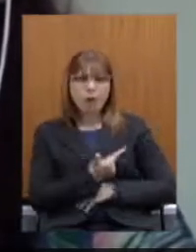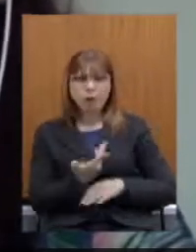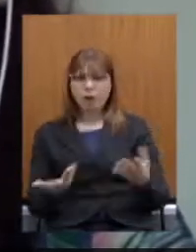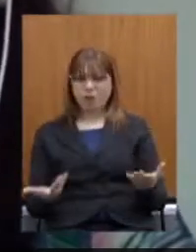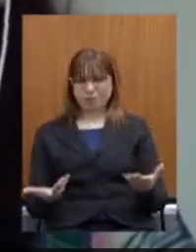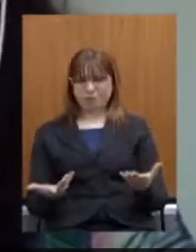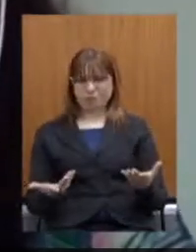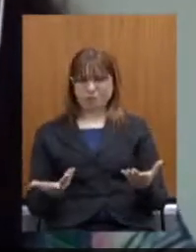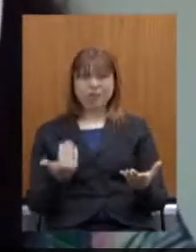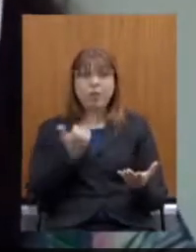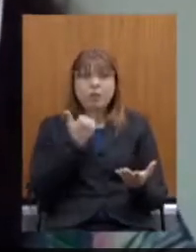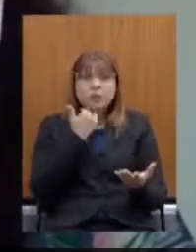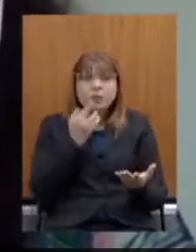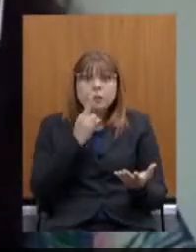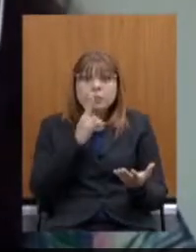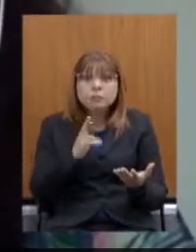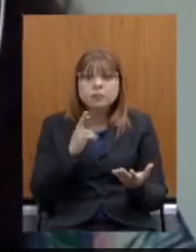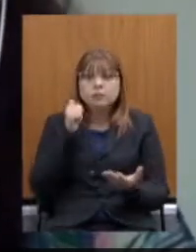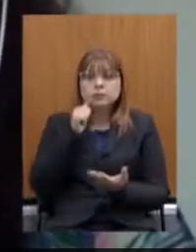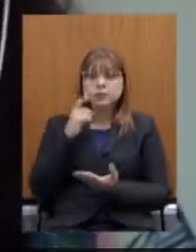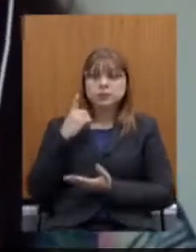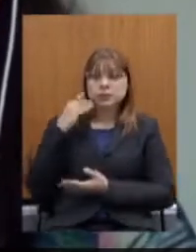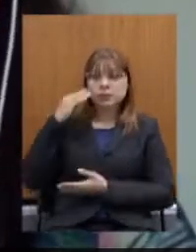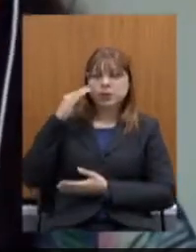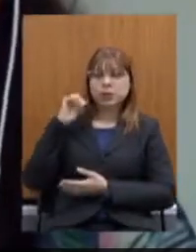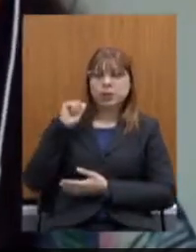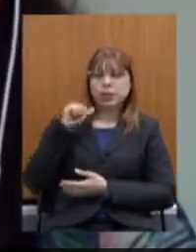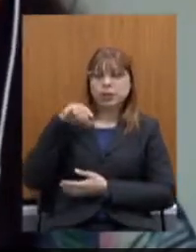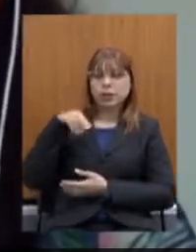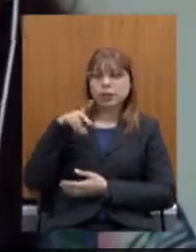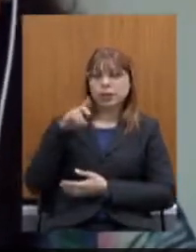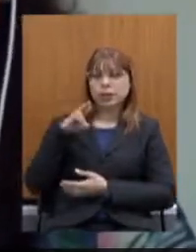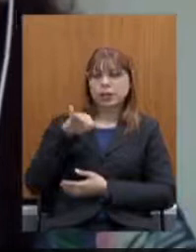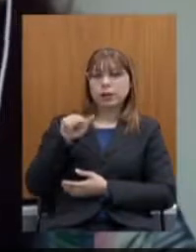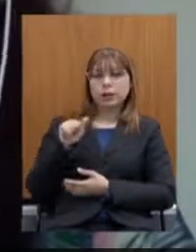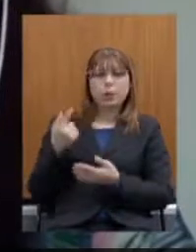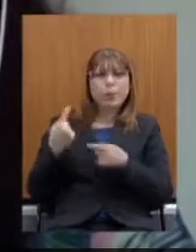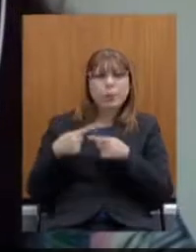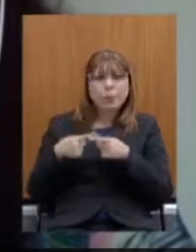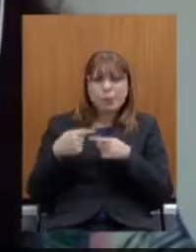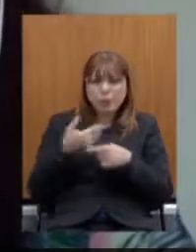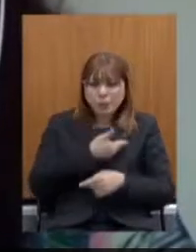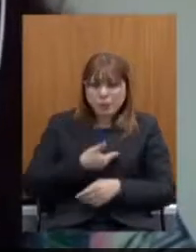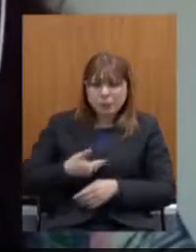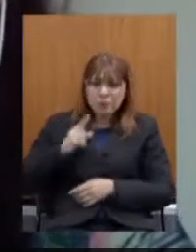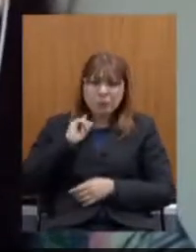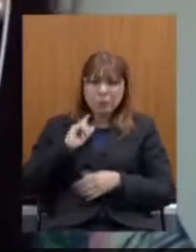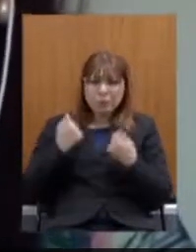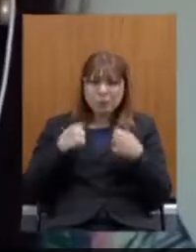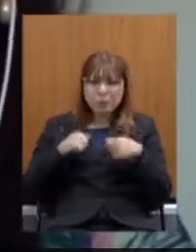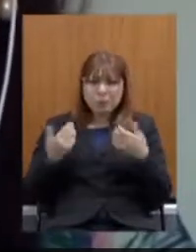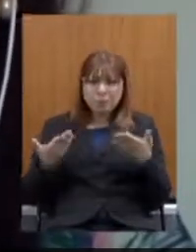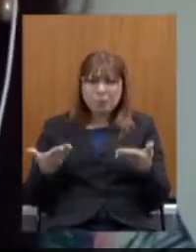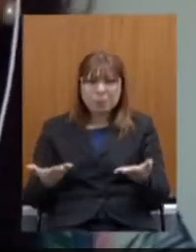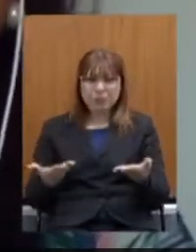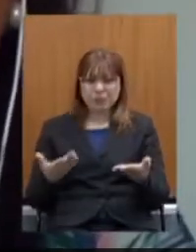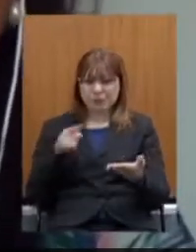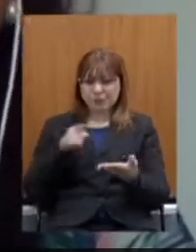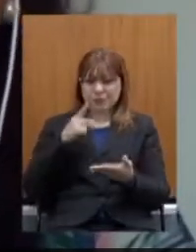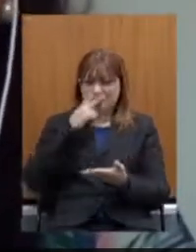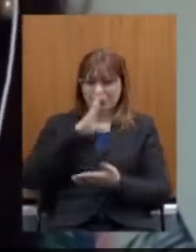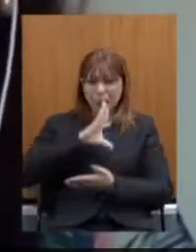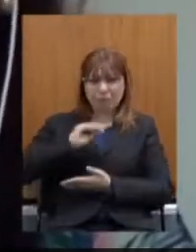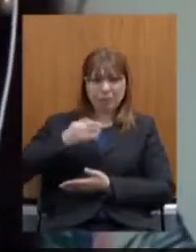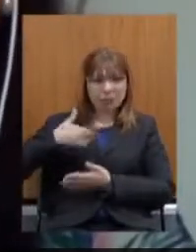responde, deputada Andréia. Por que o governo de Minas precisa seguir essa conduta atrasada,